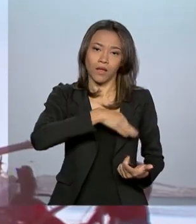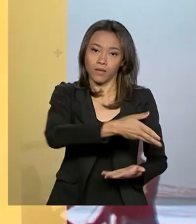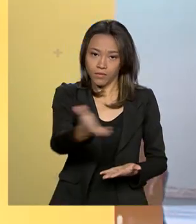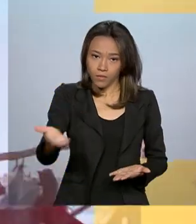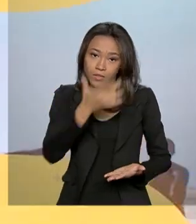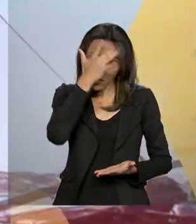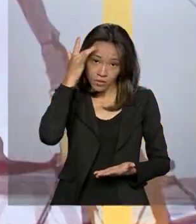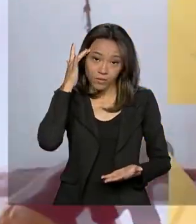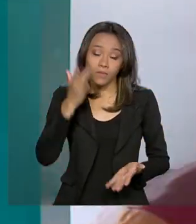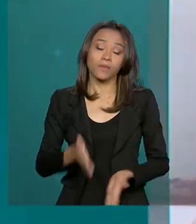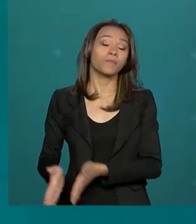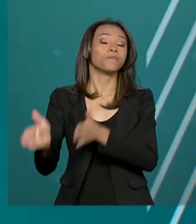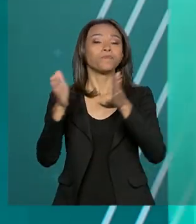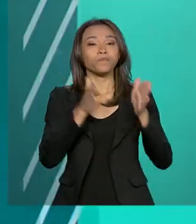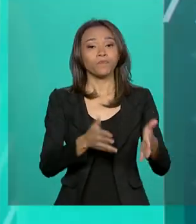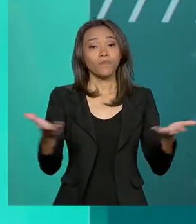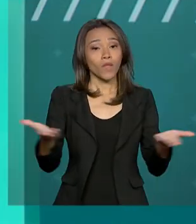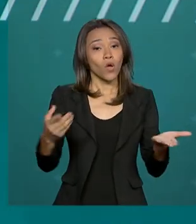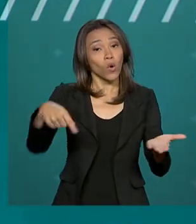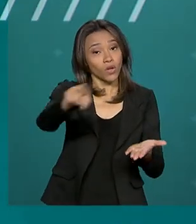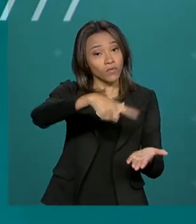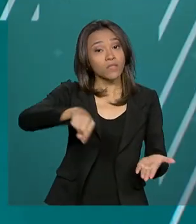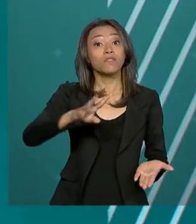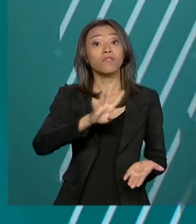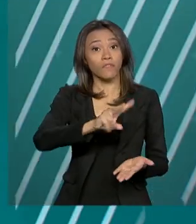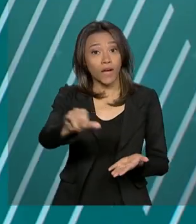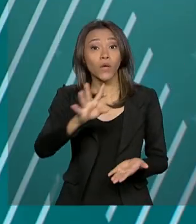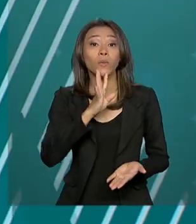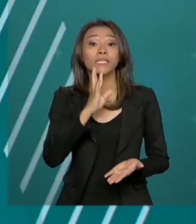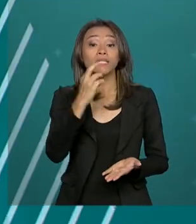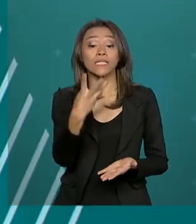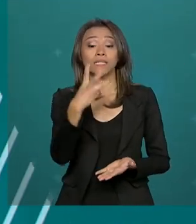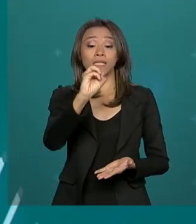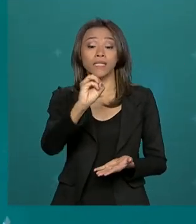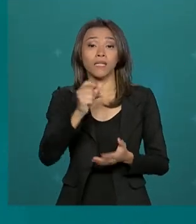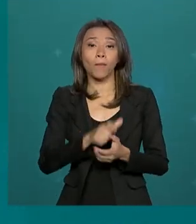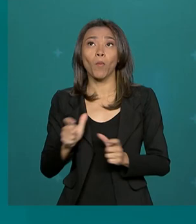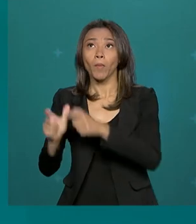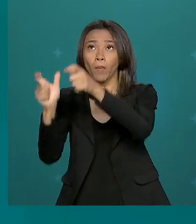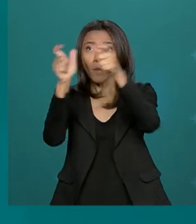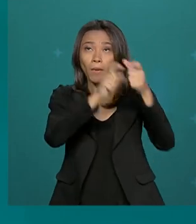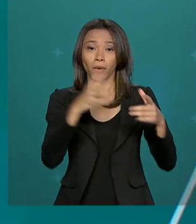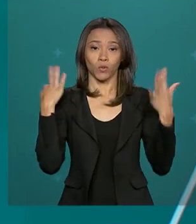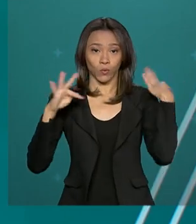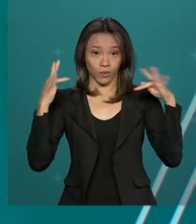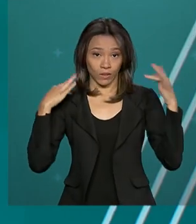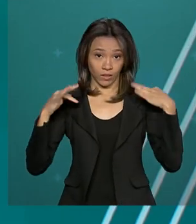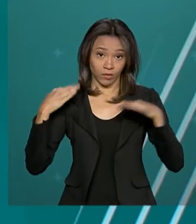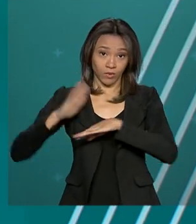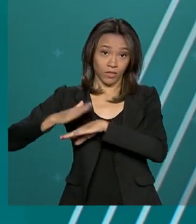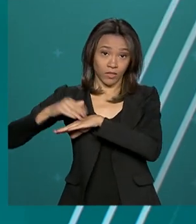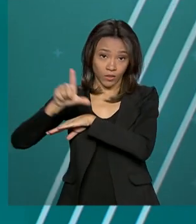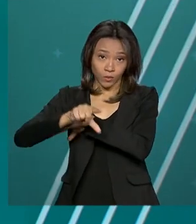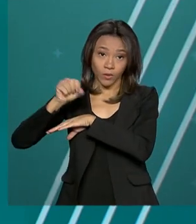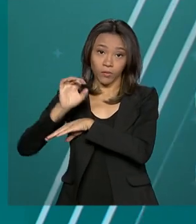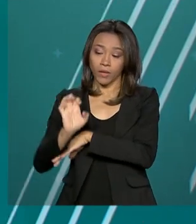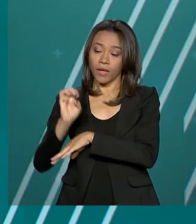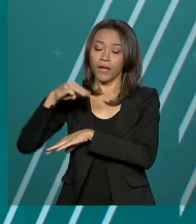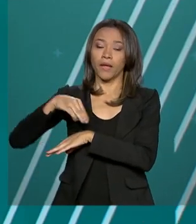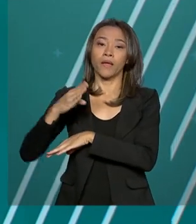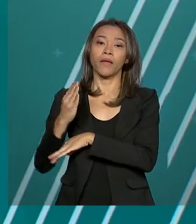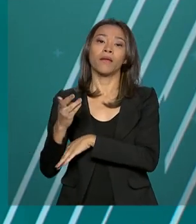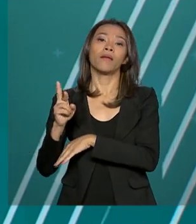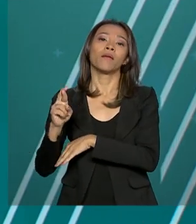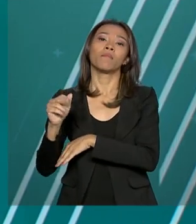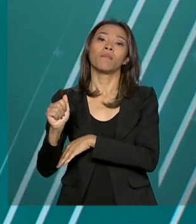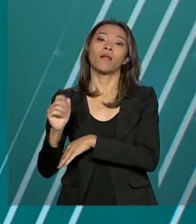E você vai conhecer agora uma das 30 rotas turísticas escolhidas pela Embratur para receber investimentos